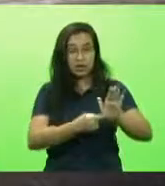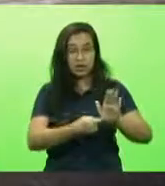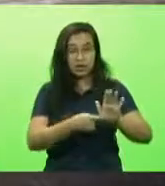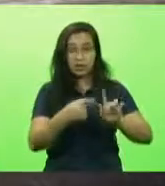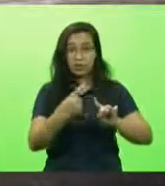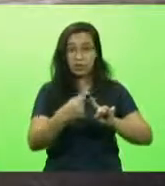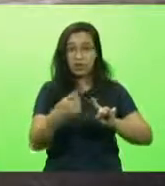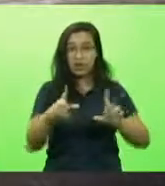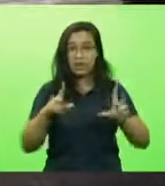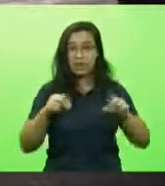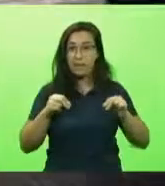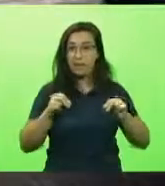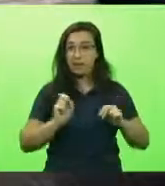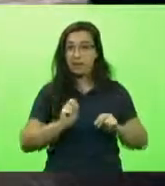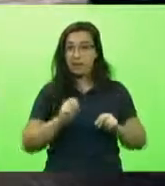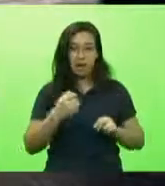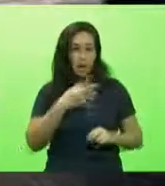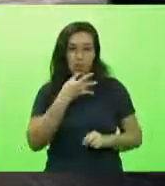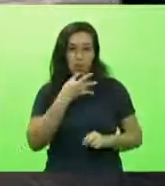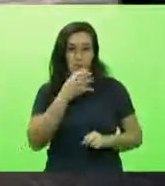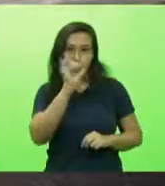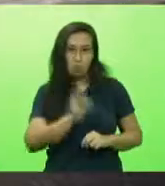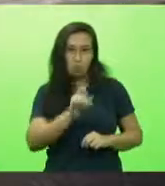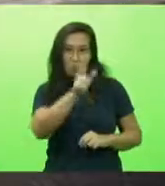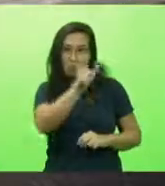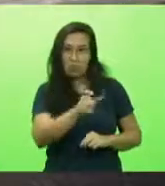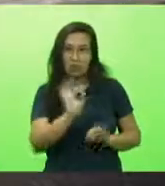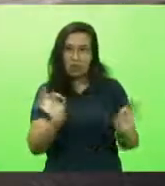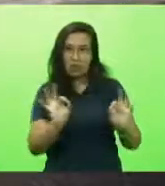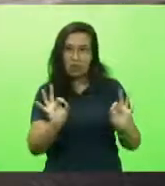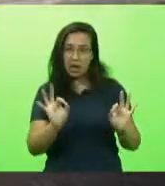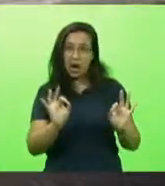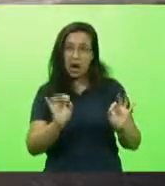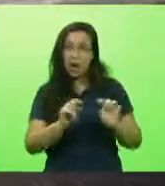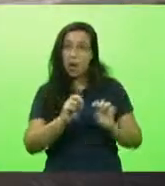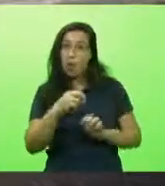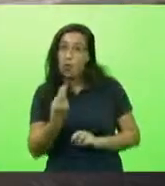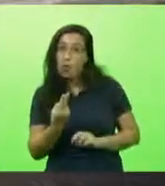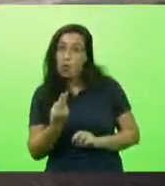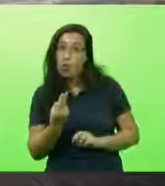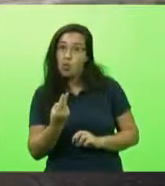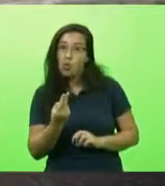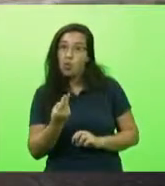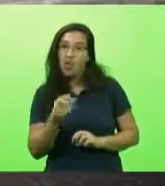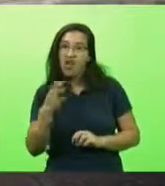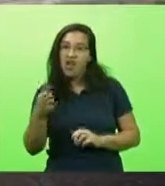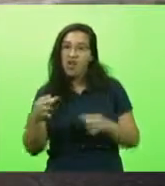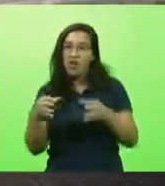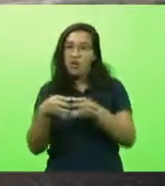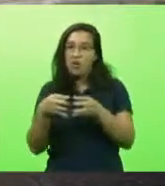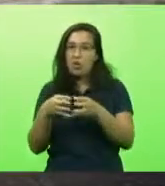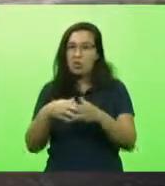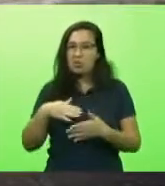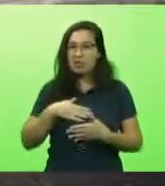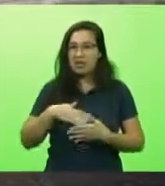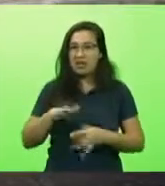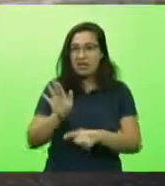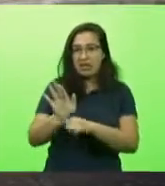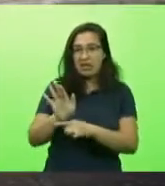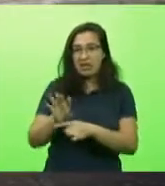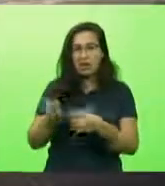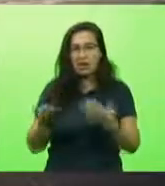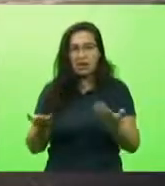merece e novamente não conheço ele ou se está sendo feita para agradar algum político. Eu quero entender isso,